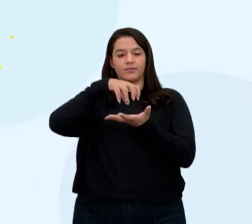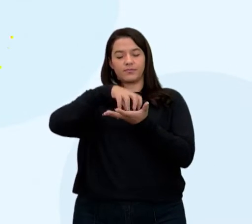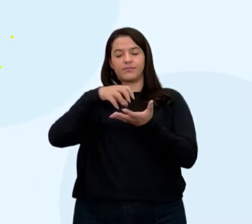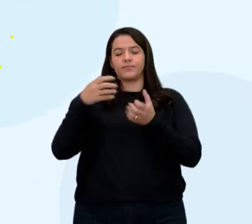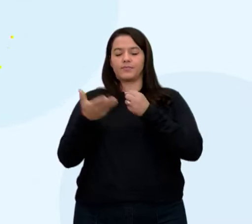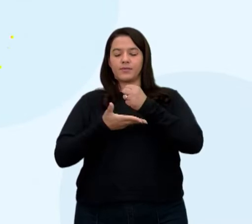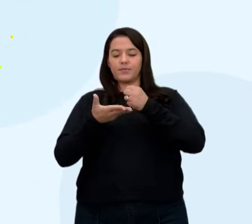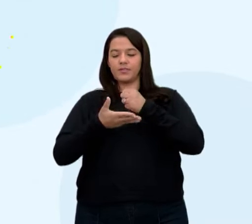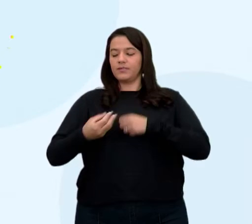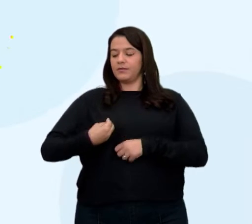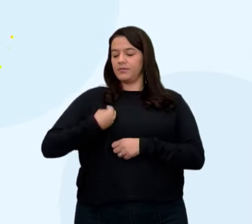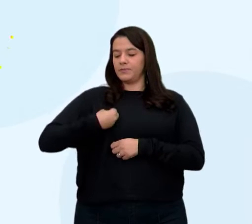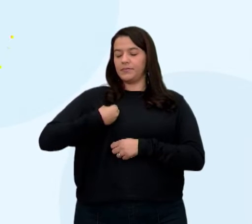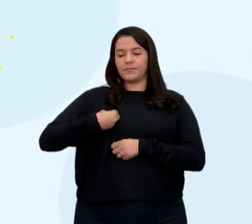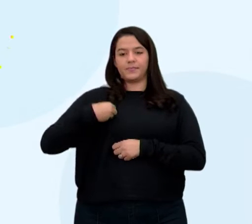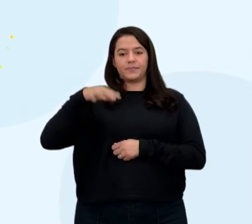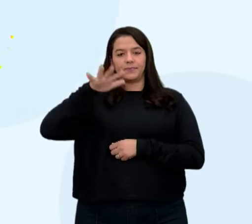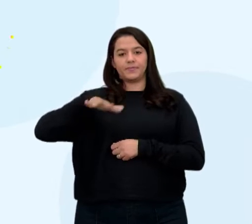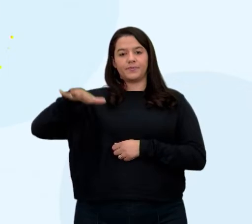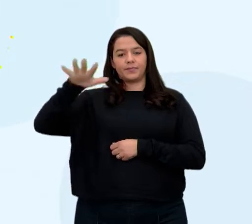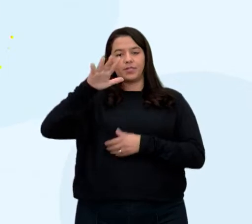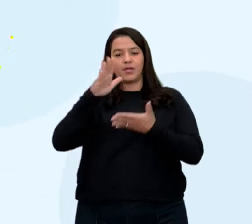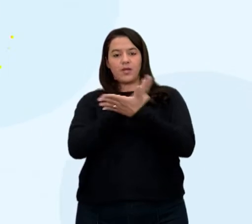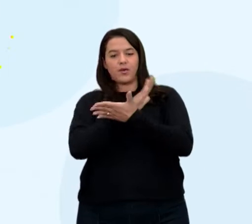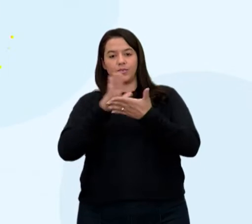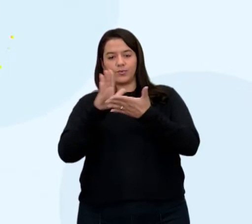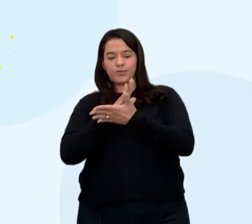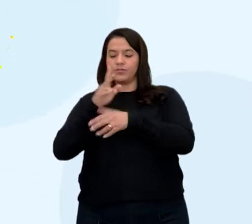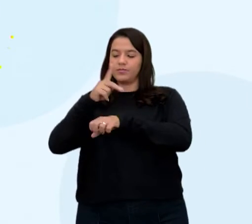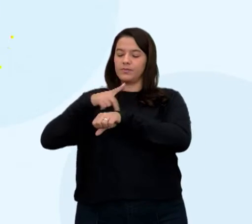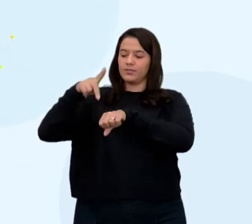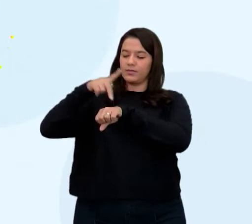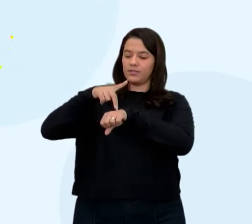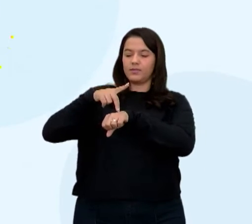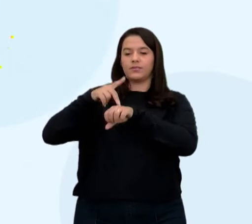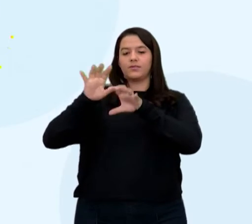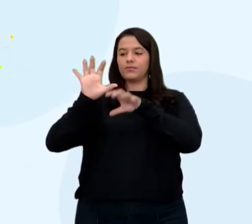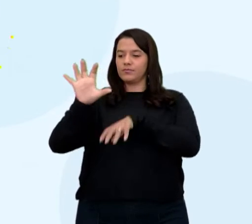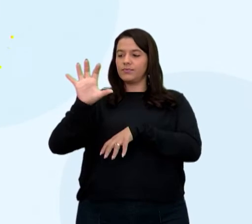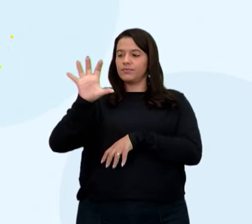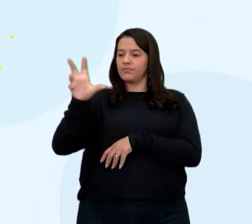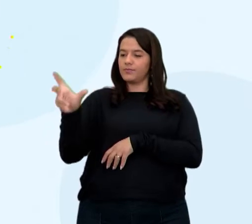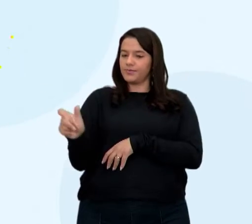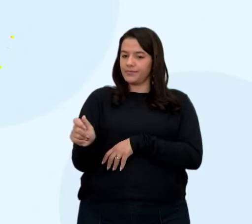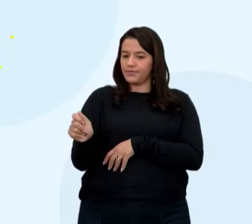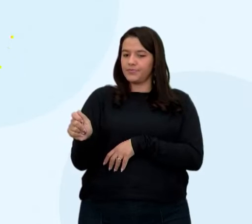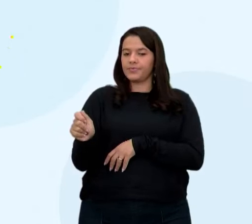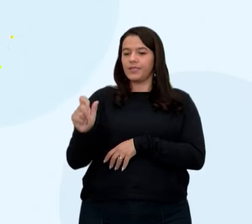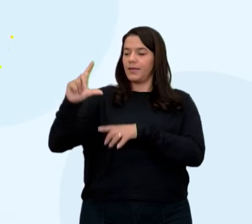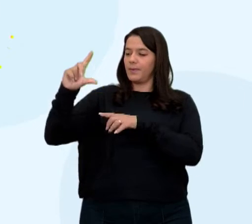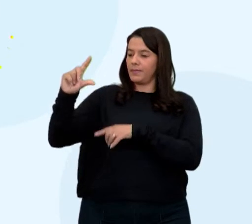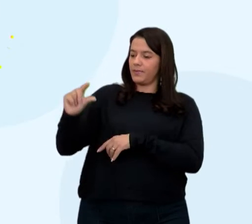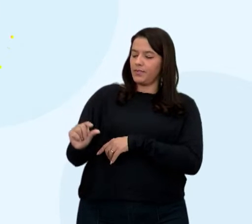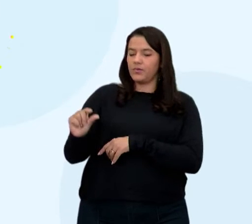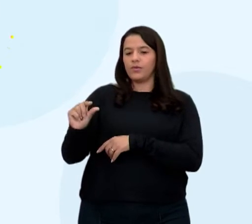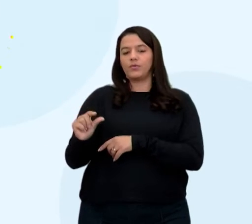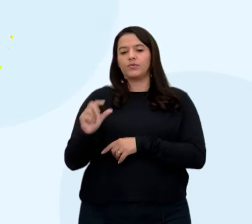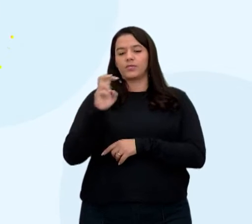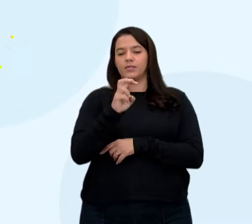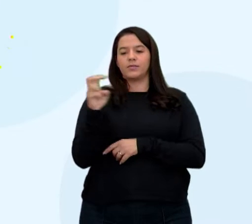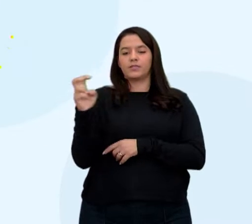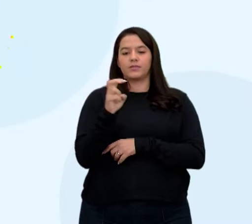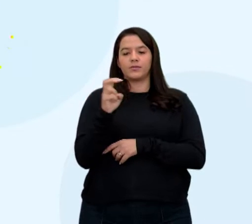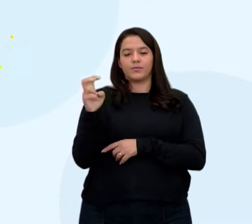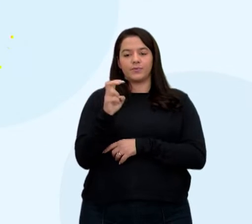Ou seja, tem países no continente africano que têm uma expectativa de vida menor do que 55 anos.